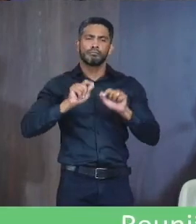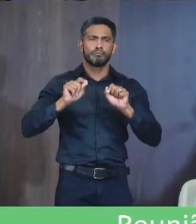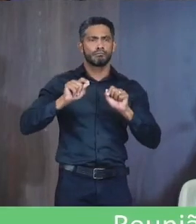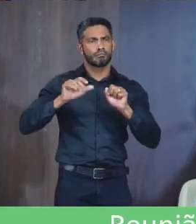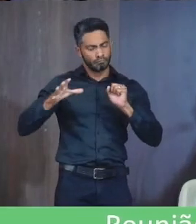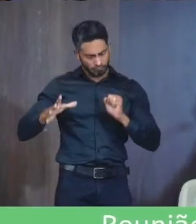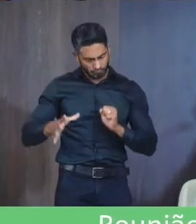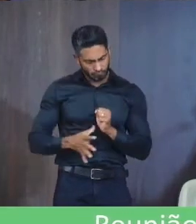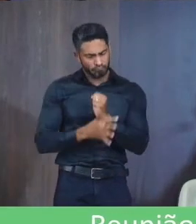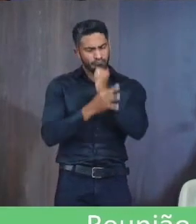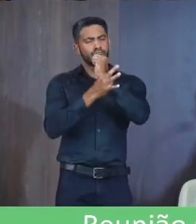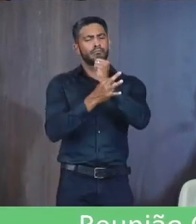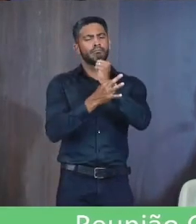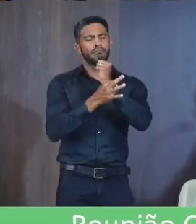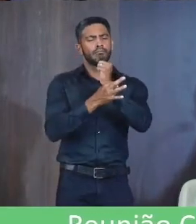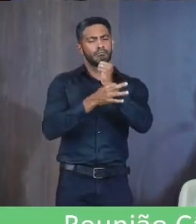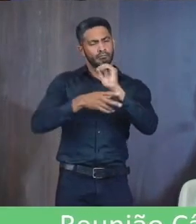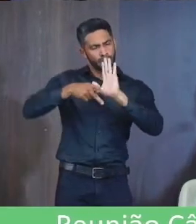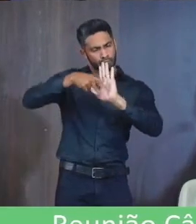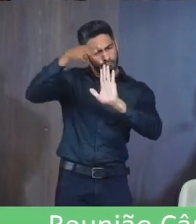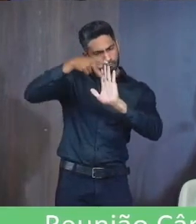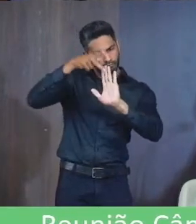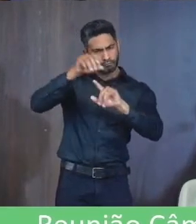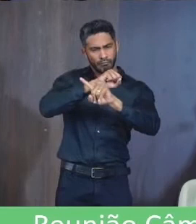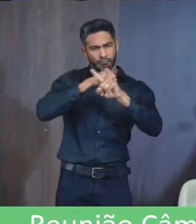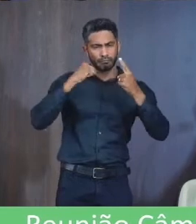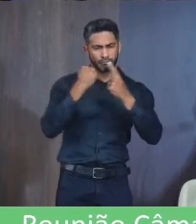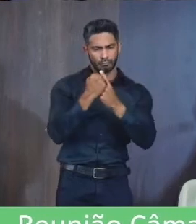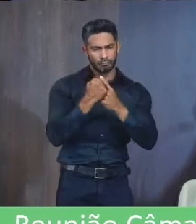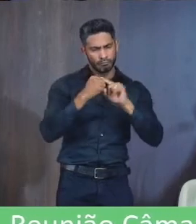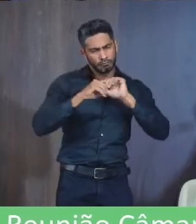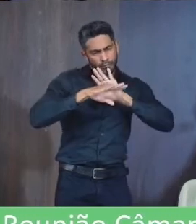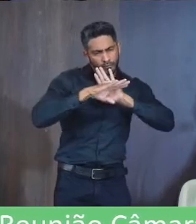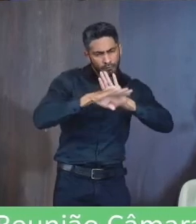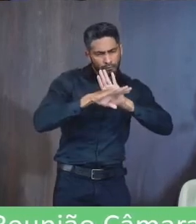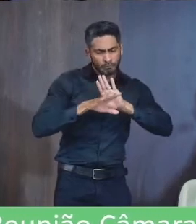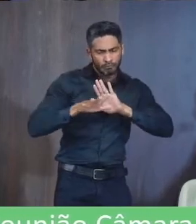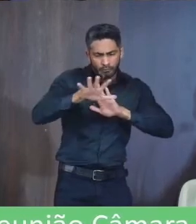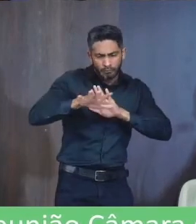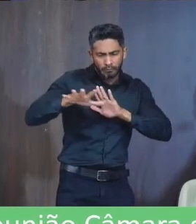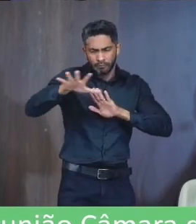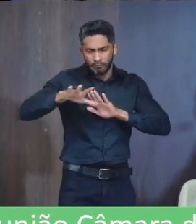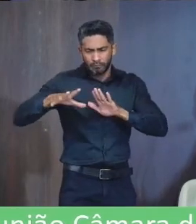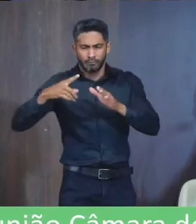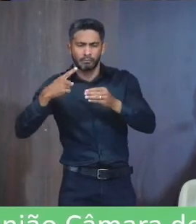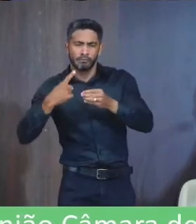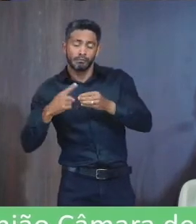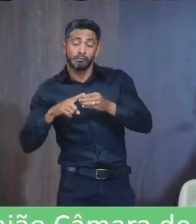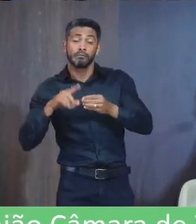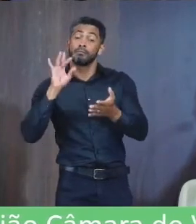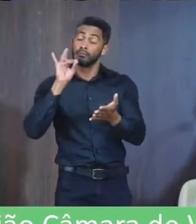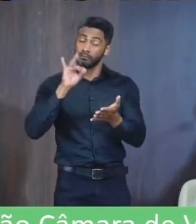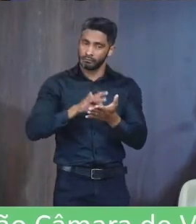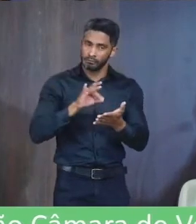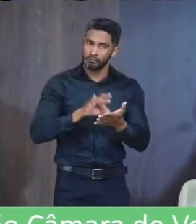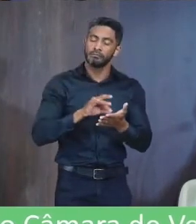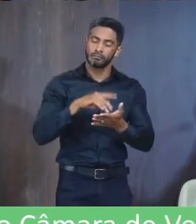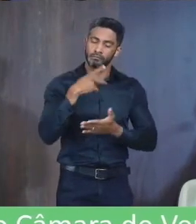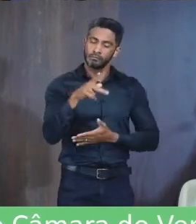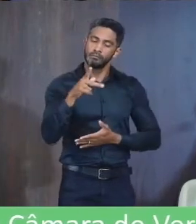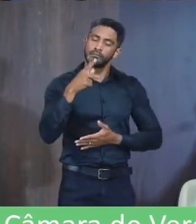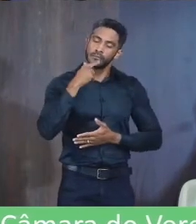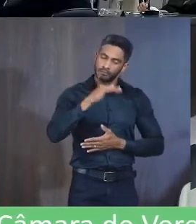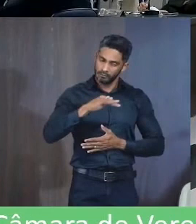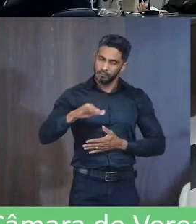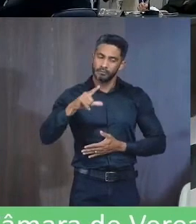Potencializar Esses projetos sociais De maneira que possa Contemplar regiões da cidade Com certeza Essas crianças